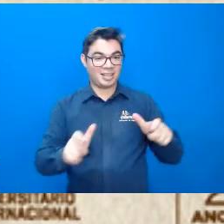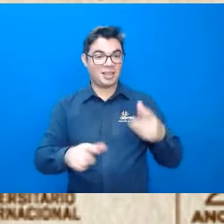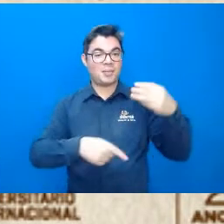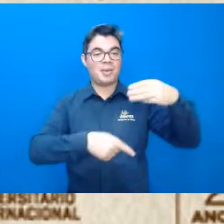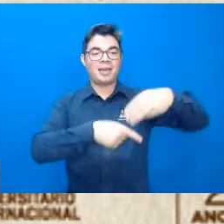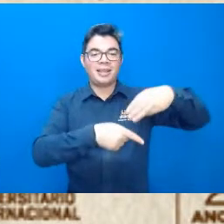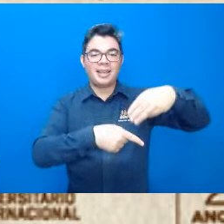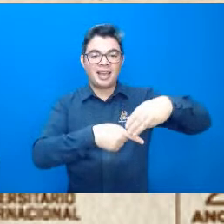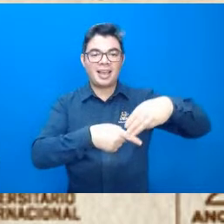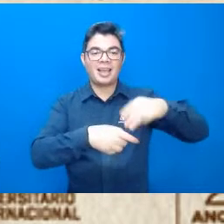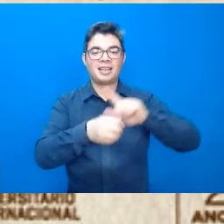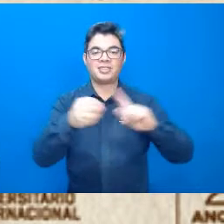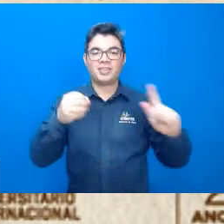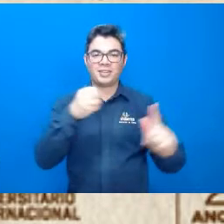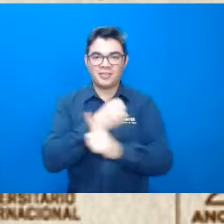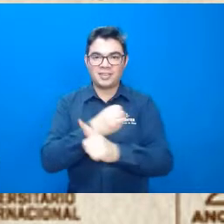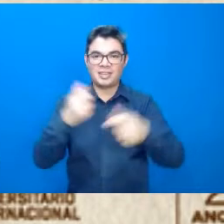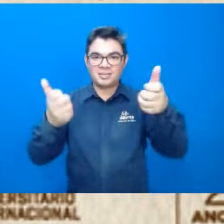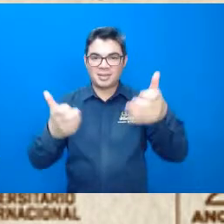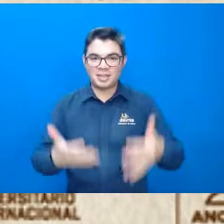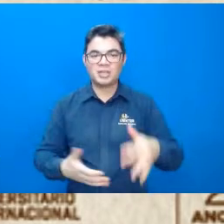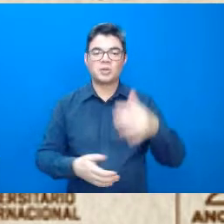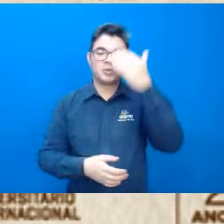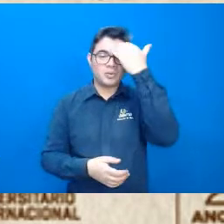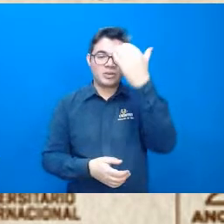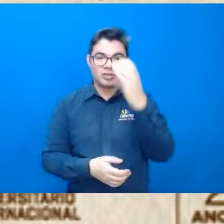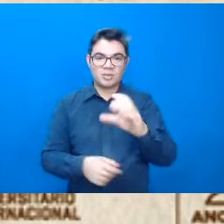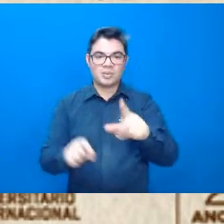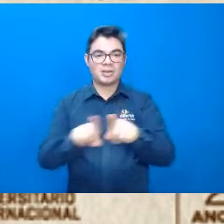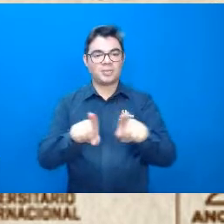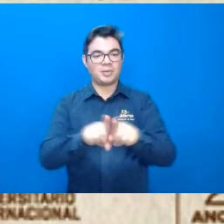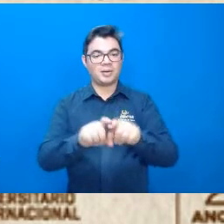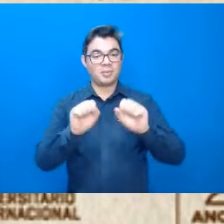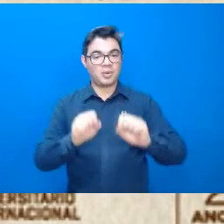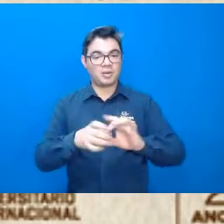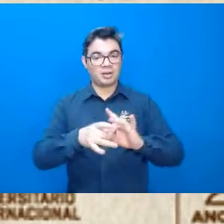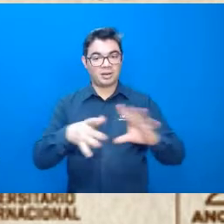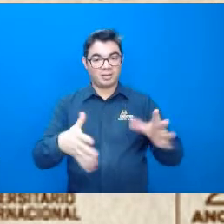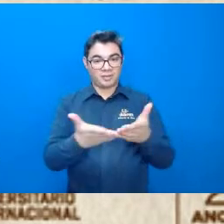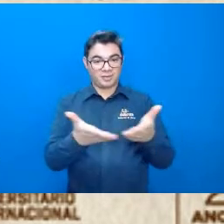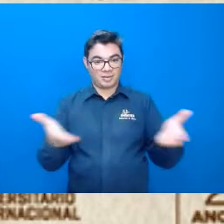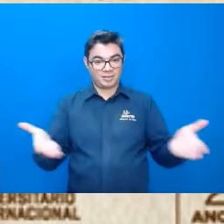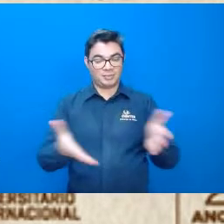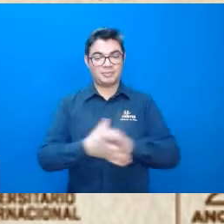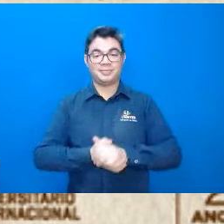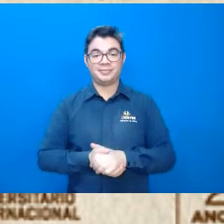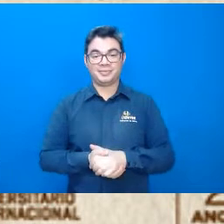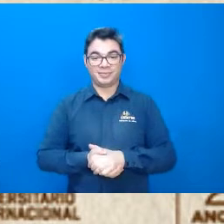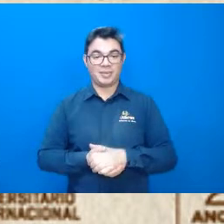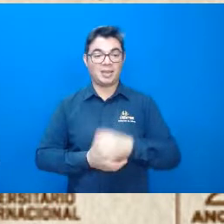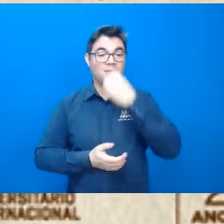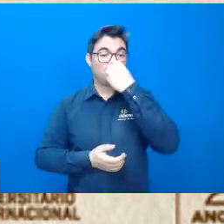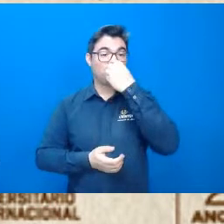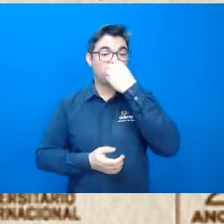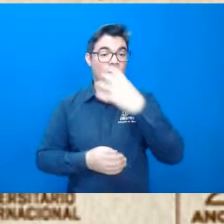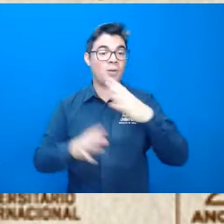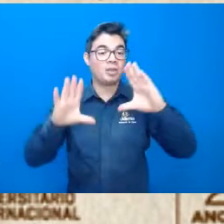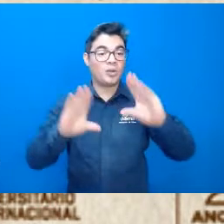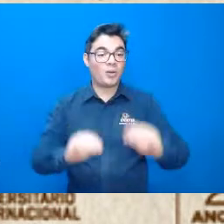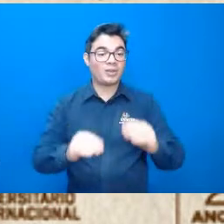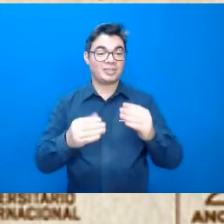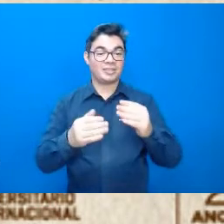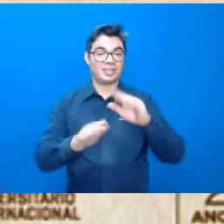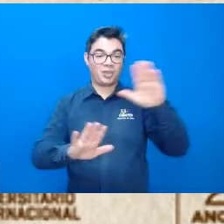comentando aqui, de Curitiba. Então, Luiz, passo a palavra a você. Bom, boa noite a todos e a